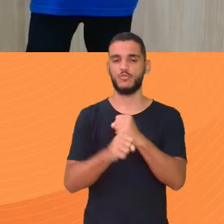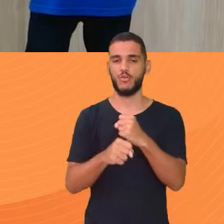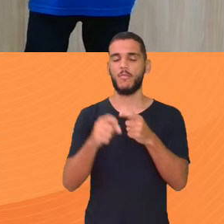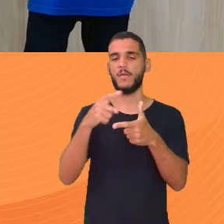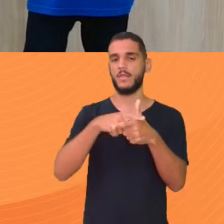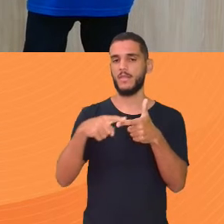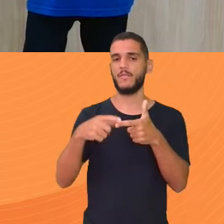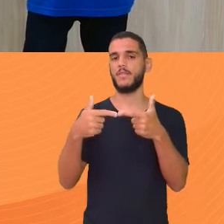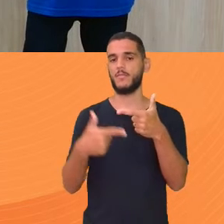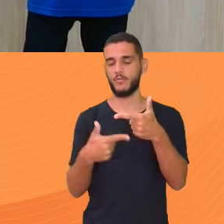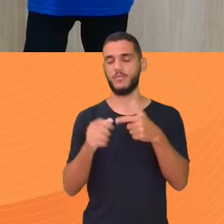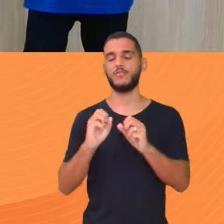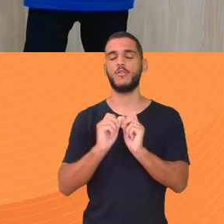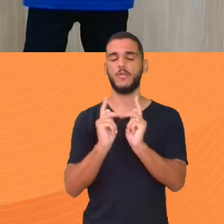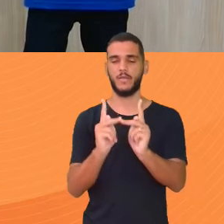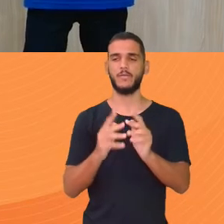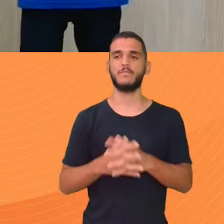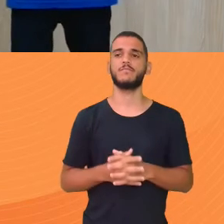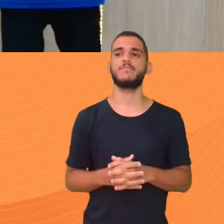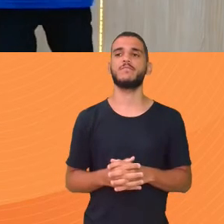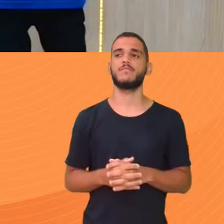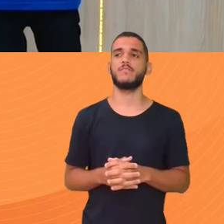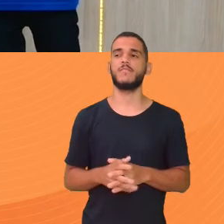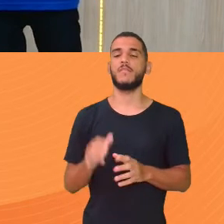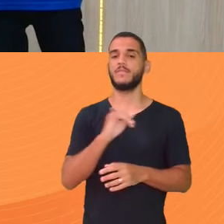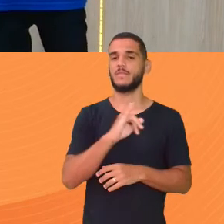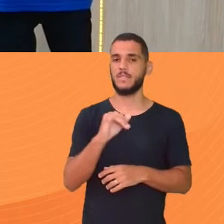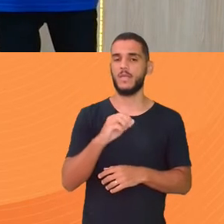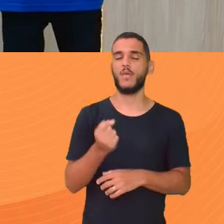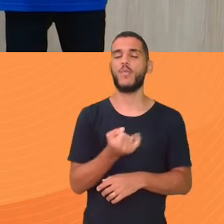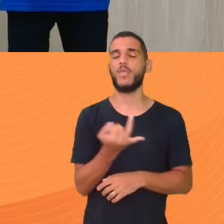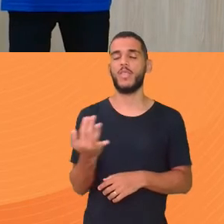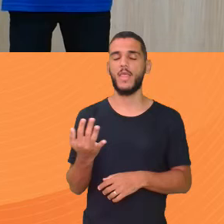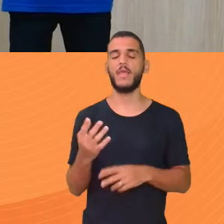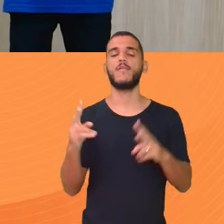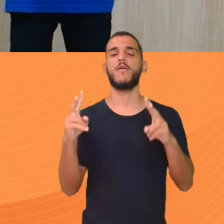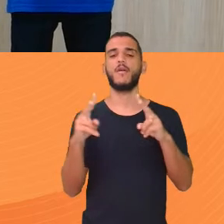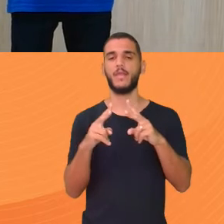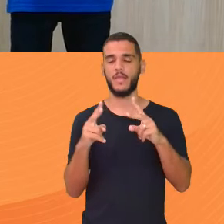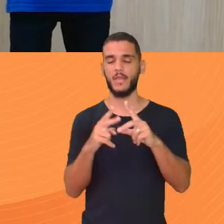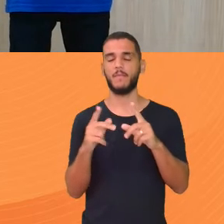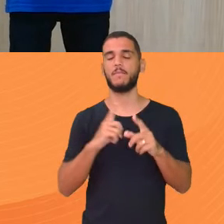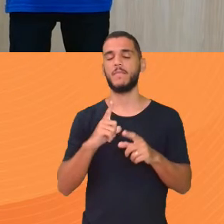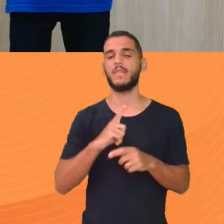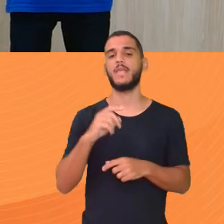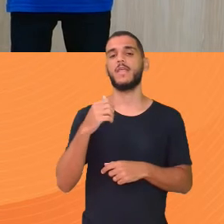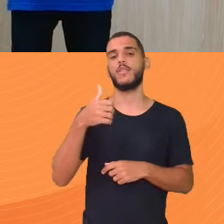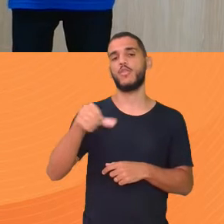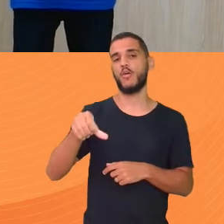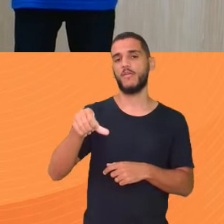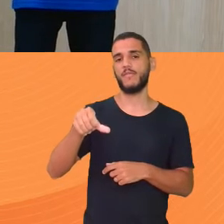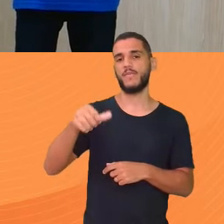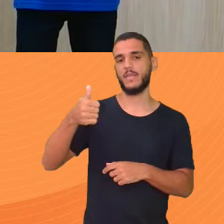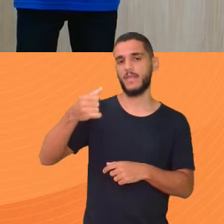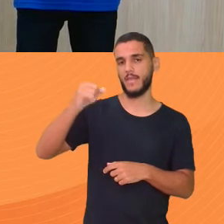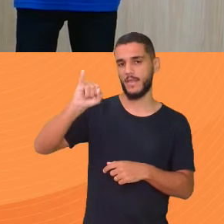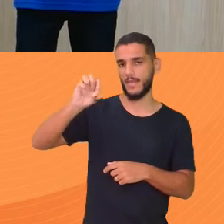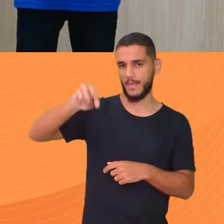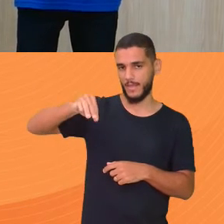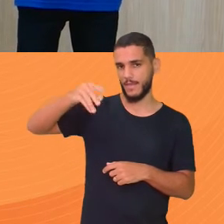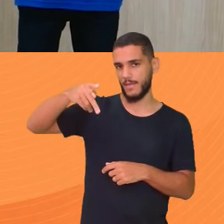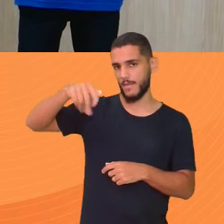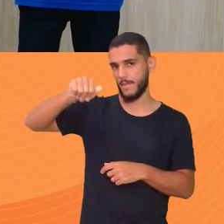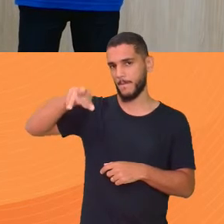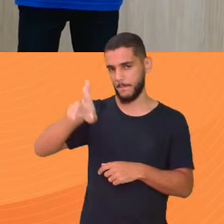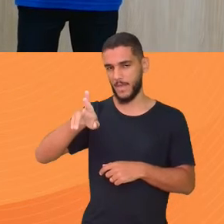divide Por 2 Lembra disso Se a quantidade For impa A quantidade O que Ricardinho São nove elementos Nove termos É impa Nove é